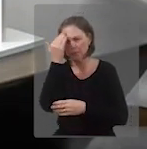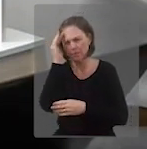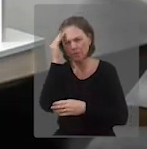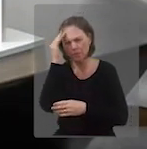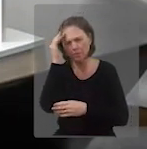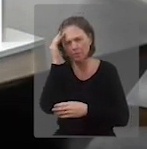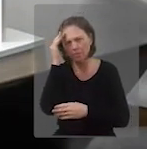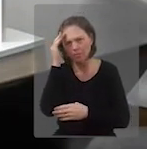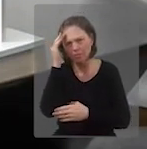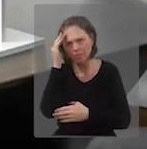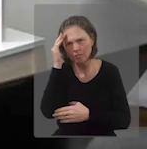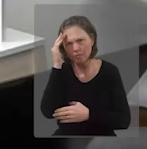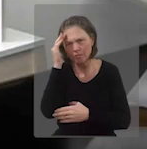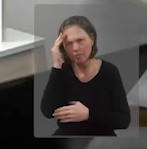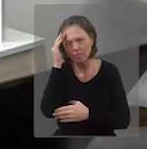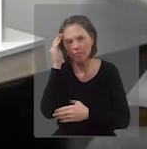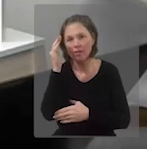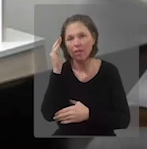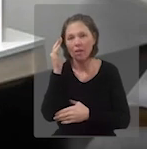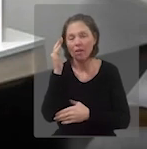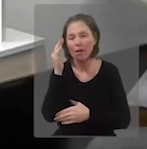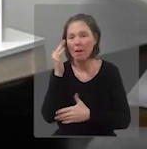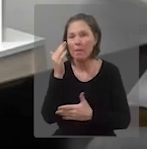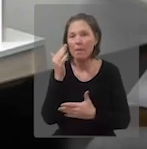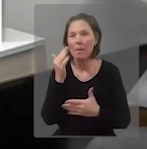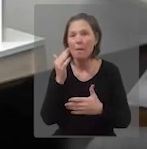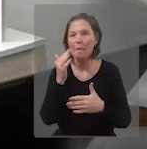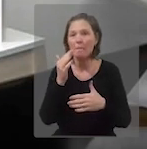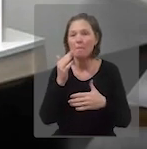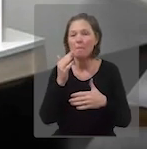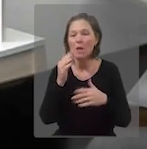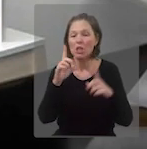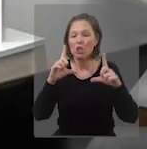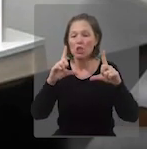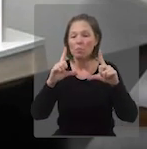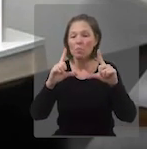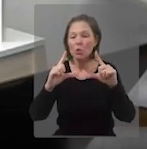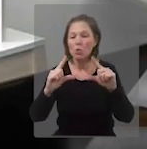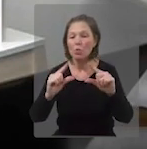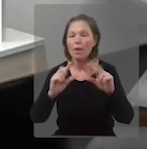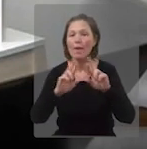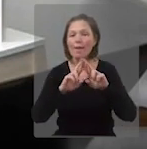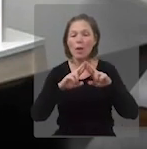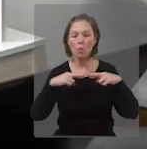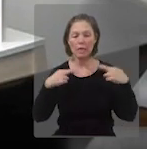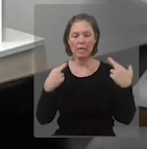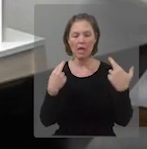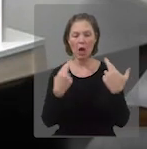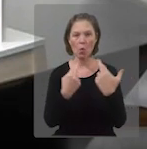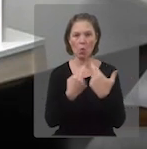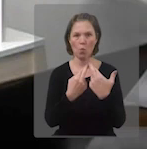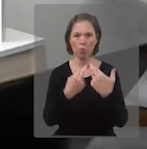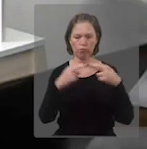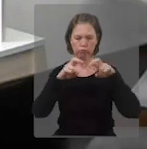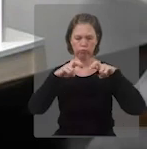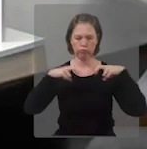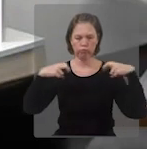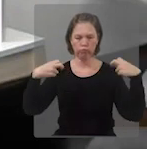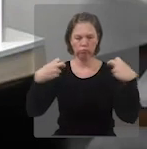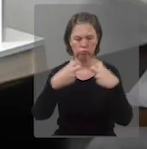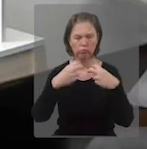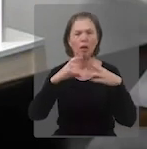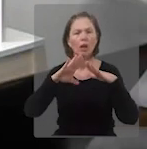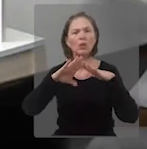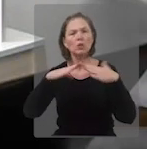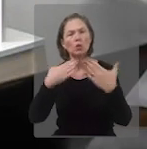que cada vez menos, talvez, a gente tenha reuniões presenciais. É, tem isso também. Não porque a